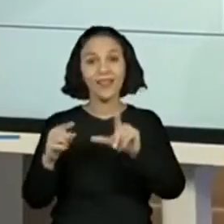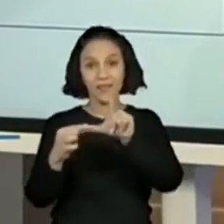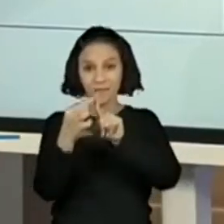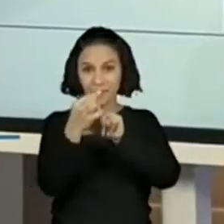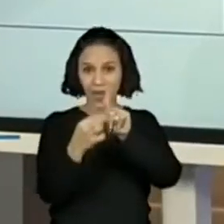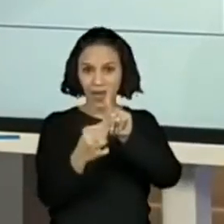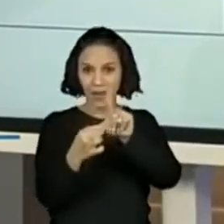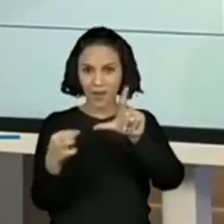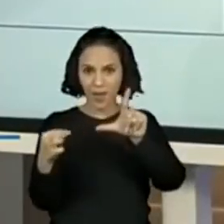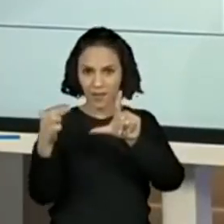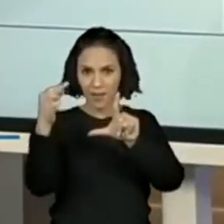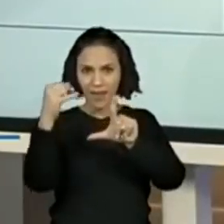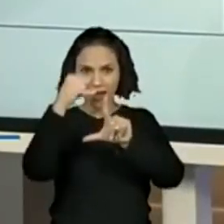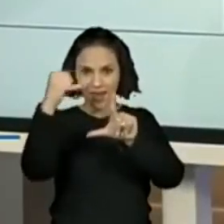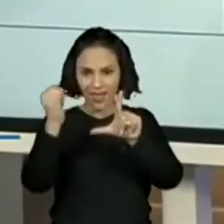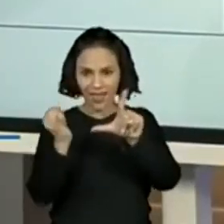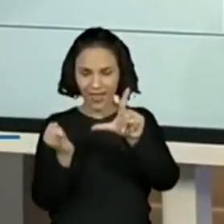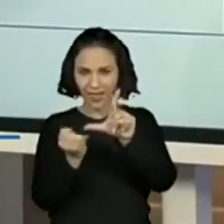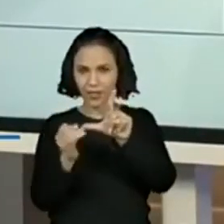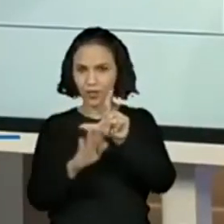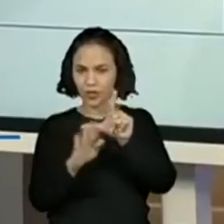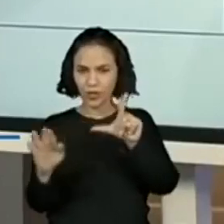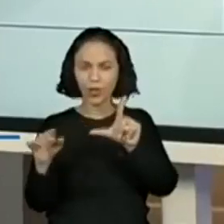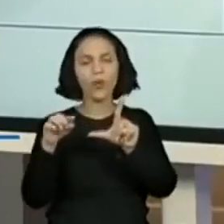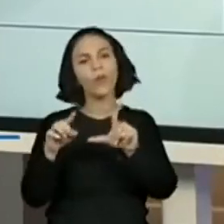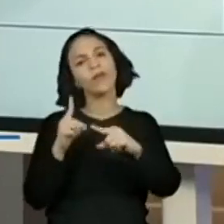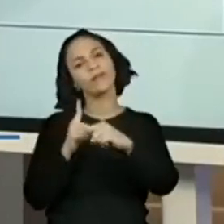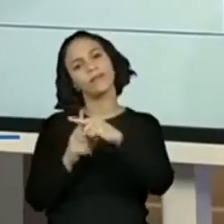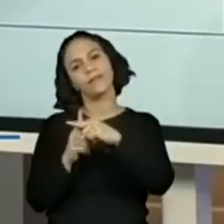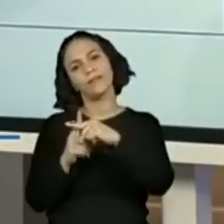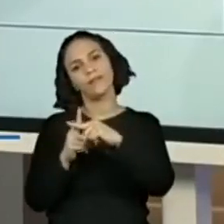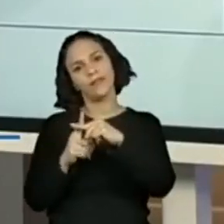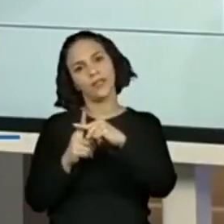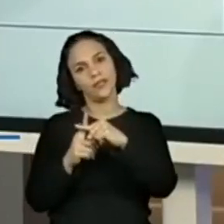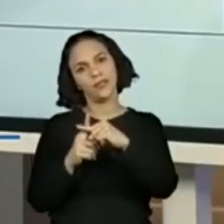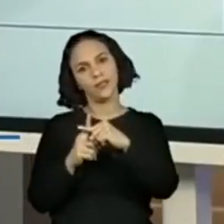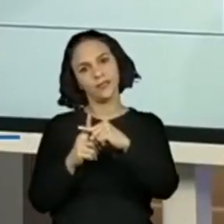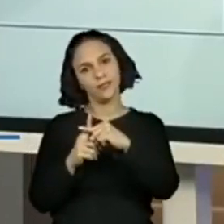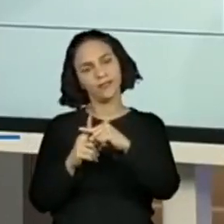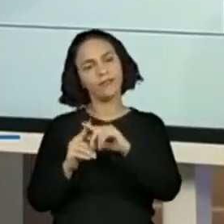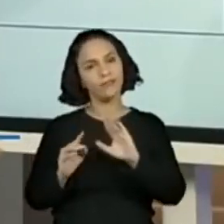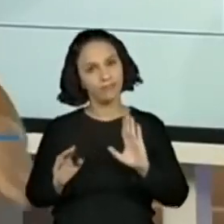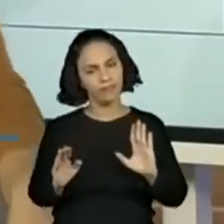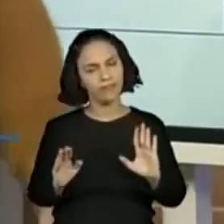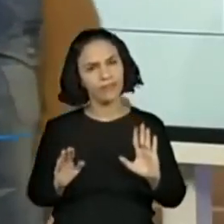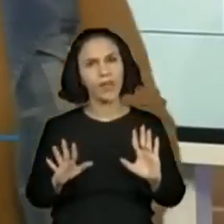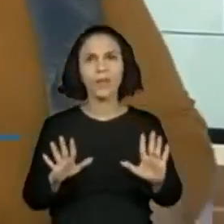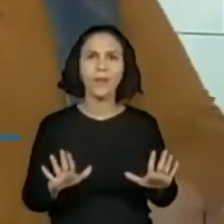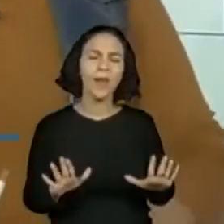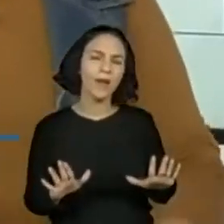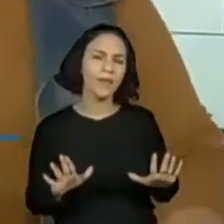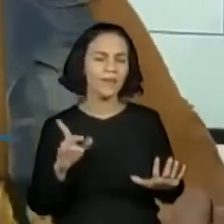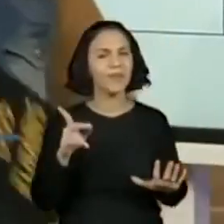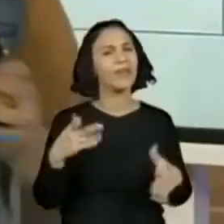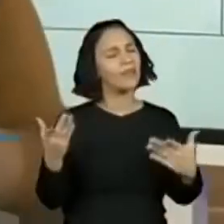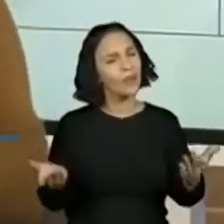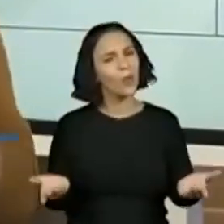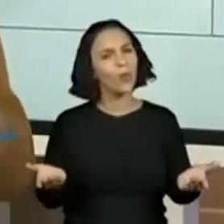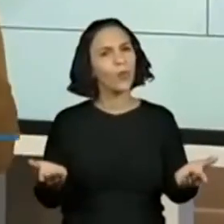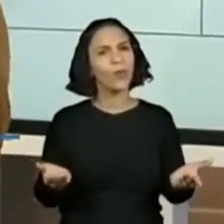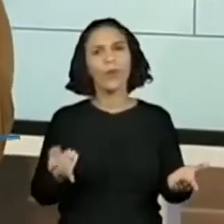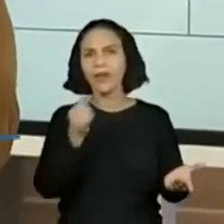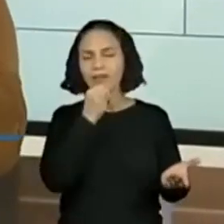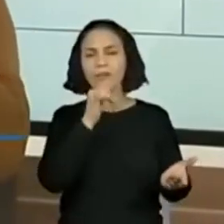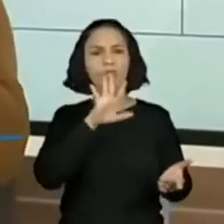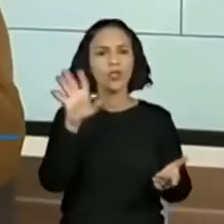a medição de perímetro, a gente usa a adição. Peraí, professora. Você está dizendo, então, que a